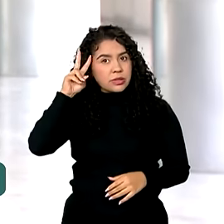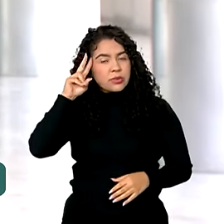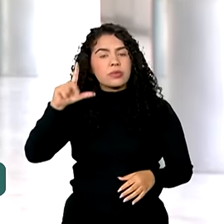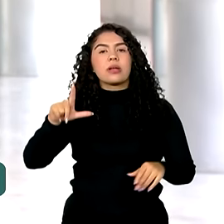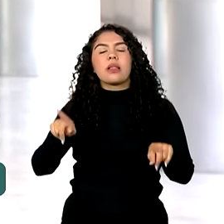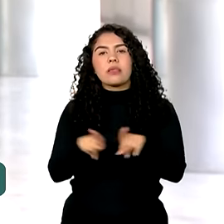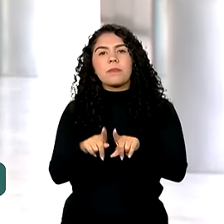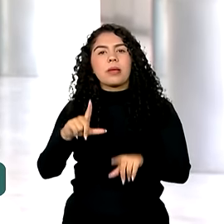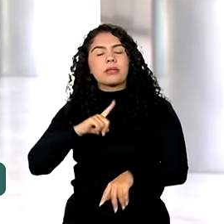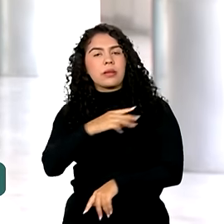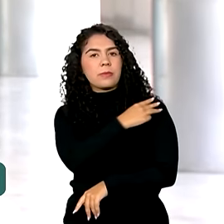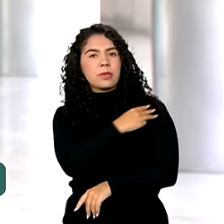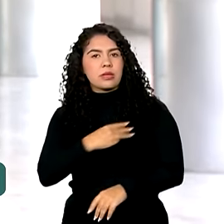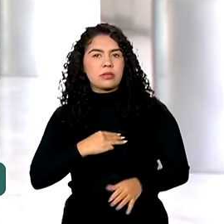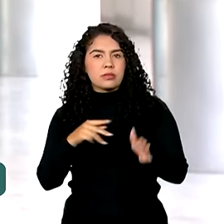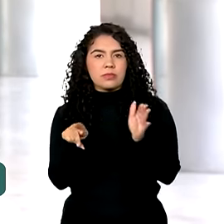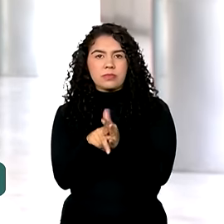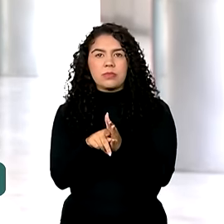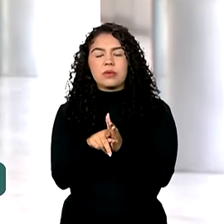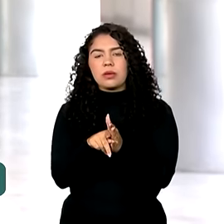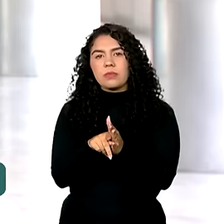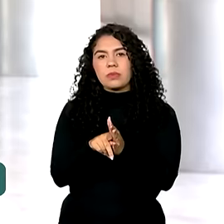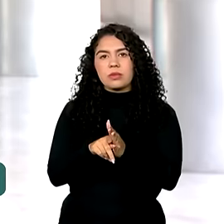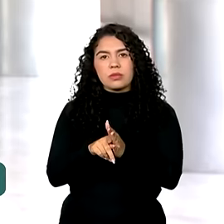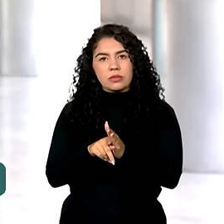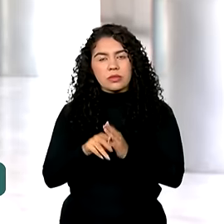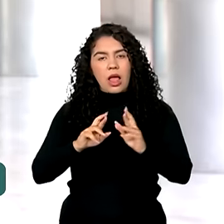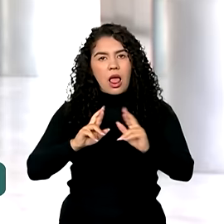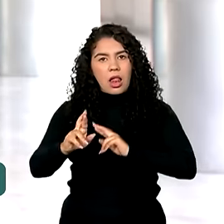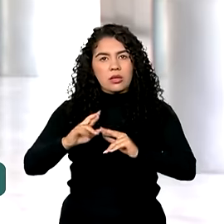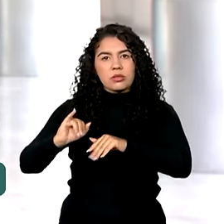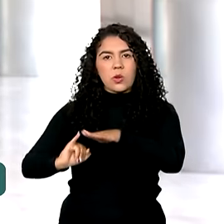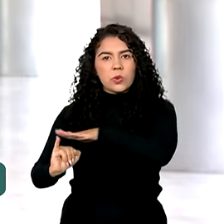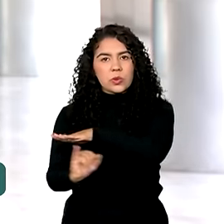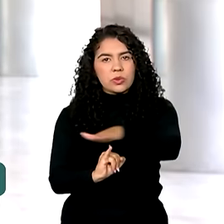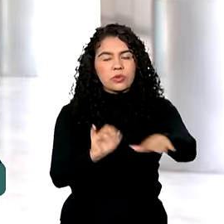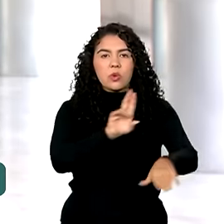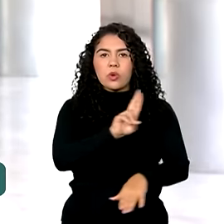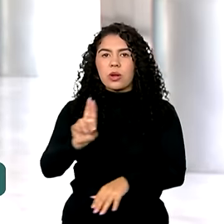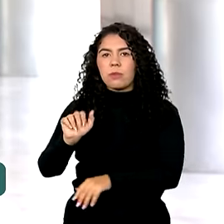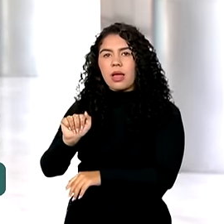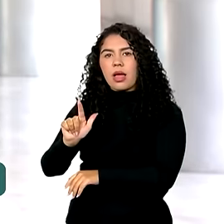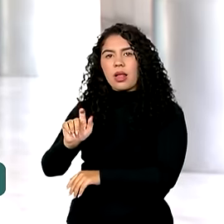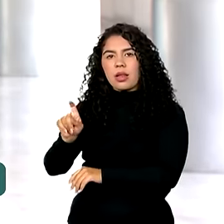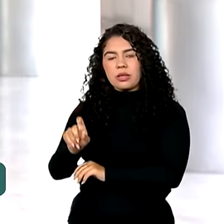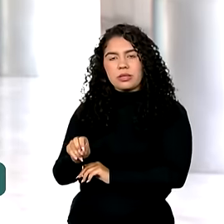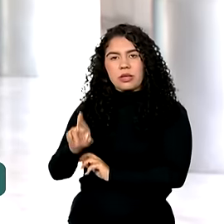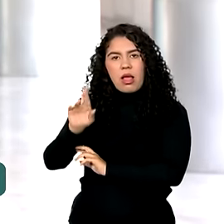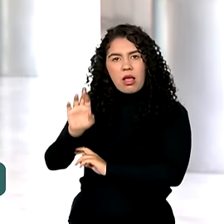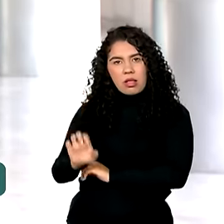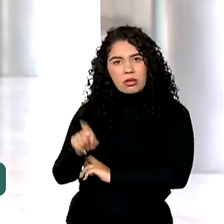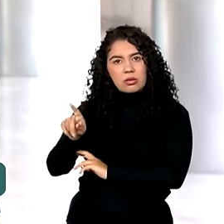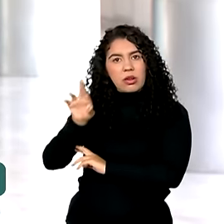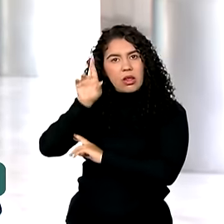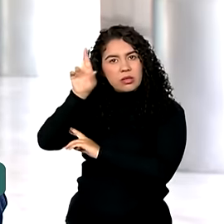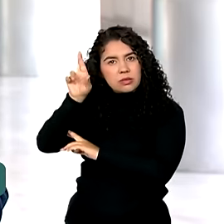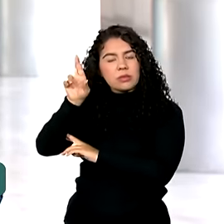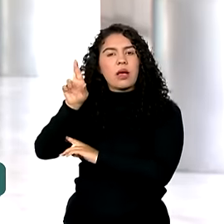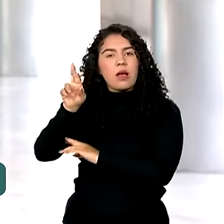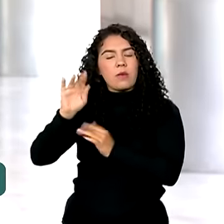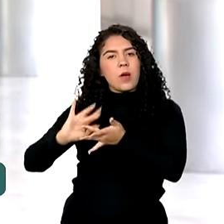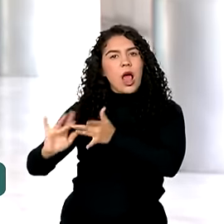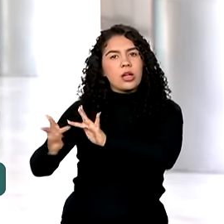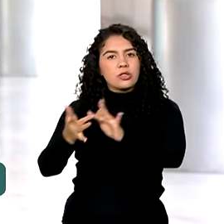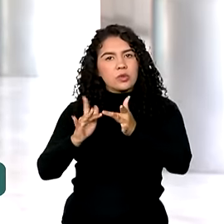o ministro das Relações Institucionais, Alexandre Padilha, que é o responsável por essa articulação política entre o governo federal e os parlamentares